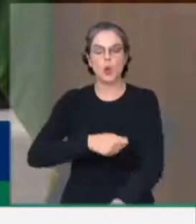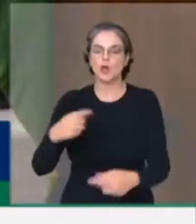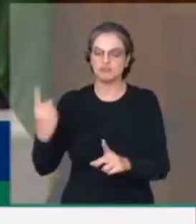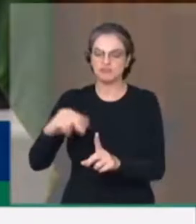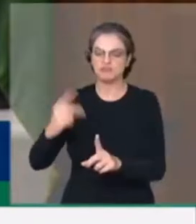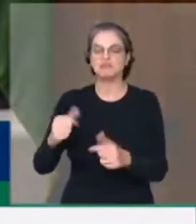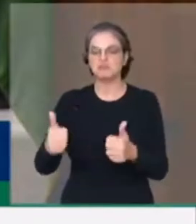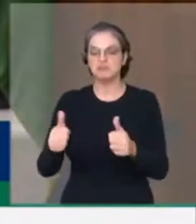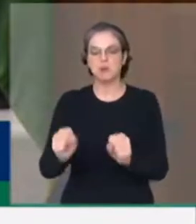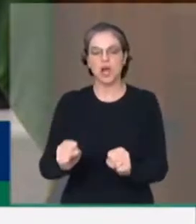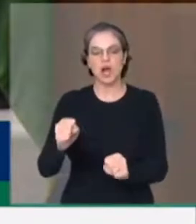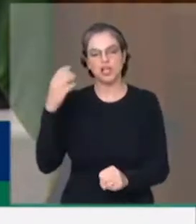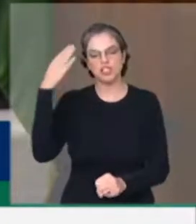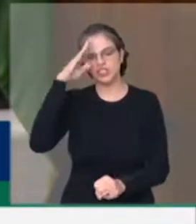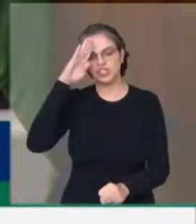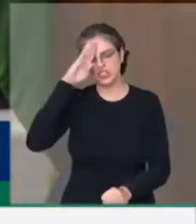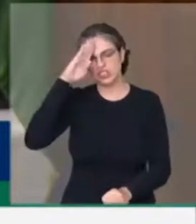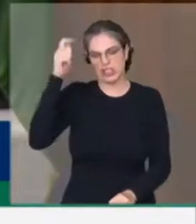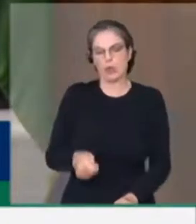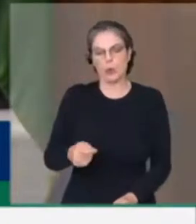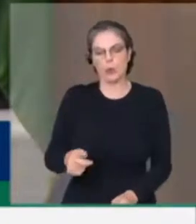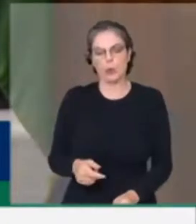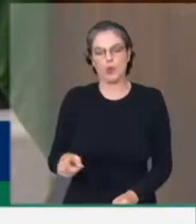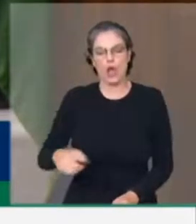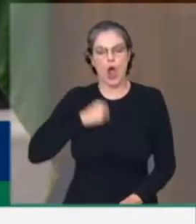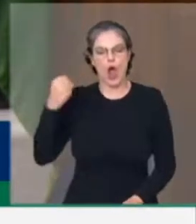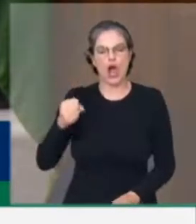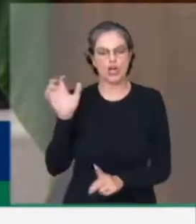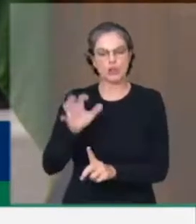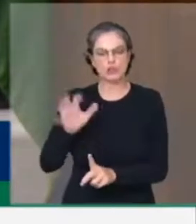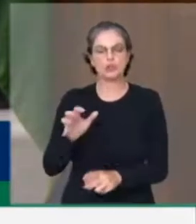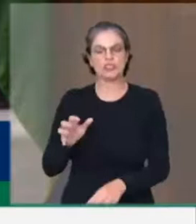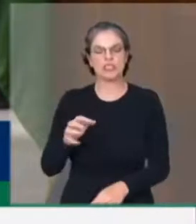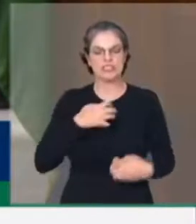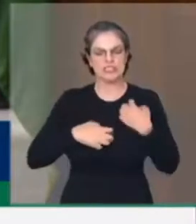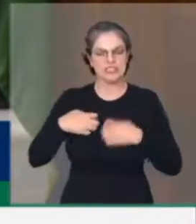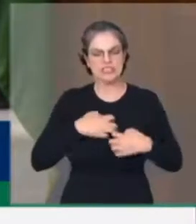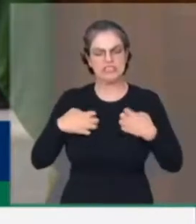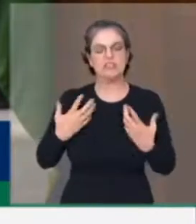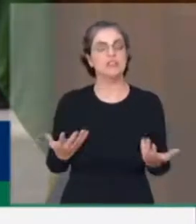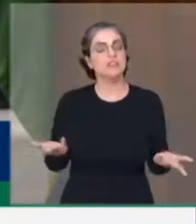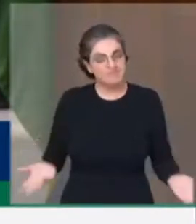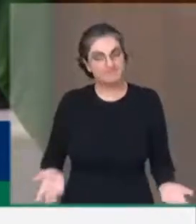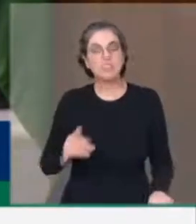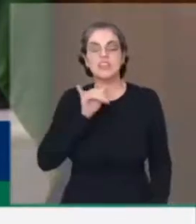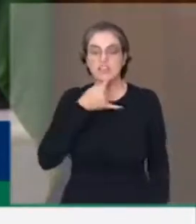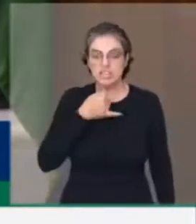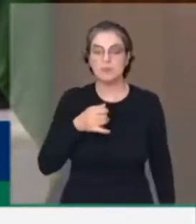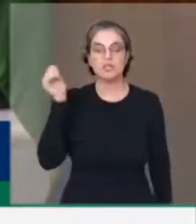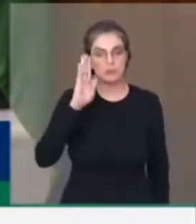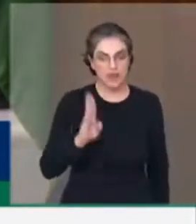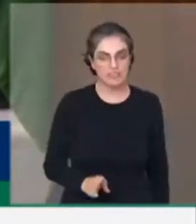que despreza a democracia, que faz discurso de ódio, de ressentimento. Infelizmente, o nosso